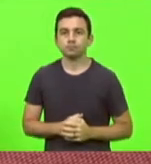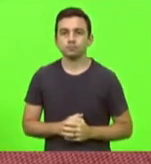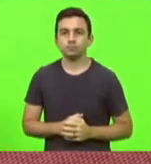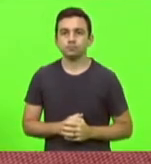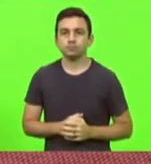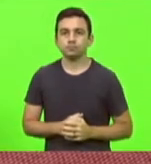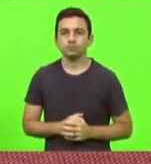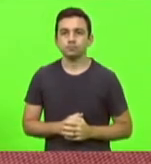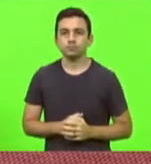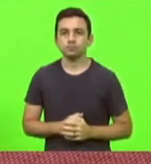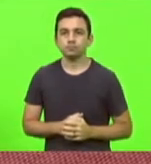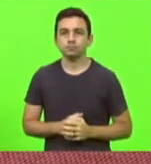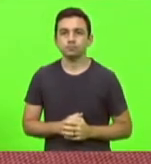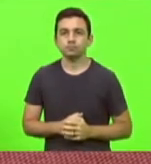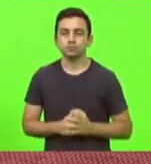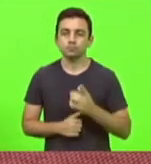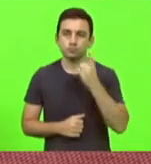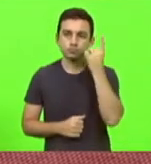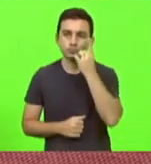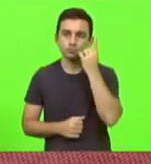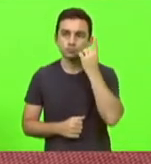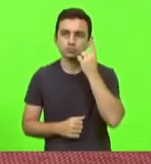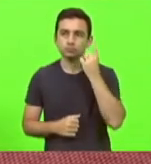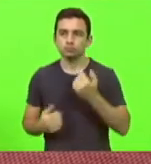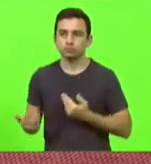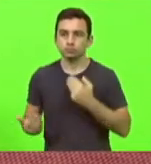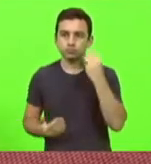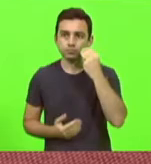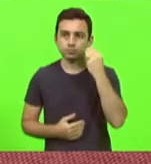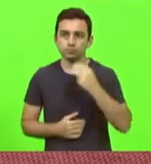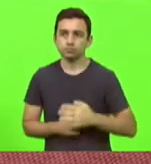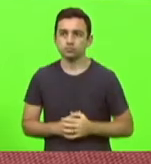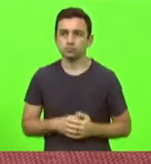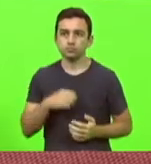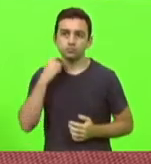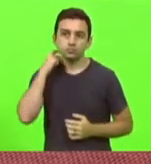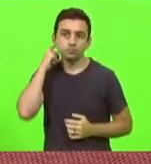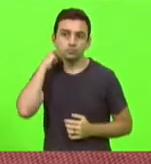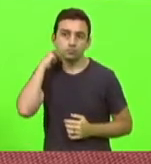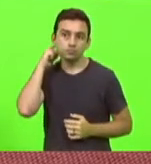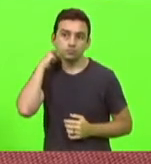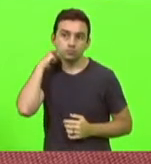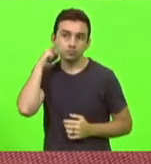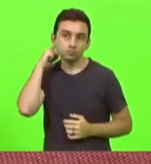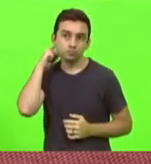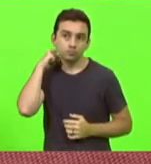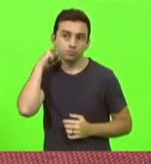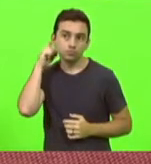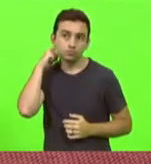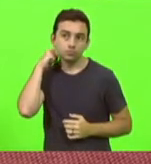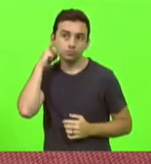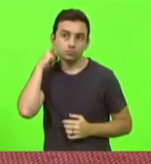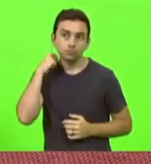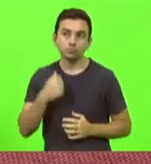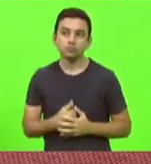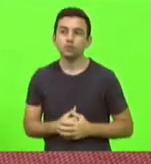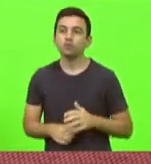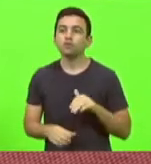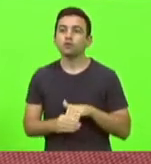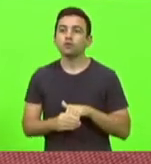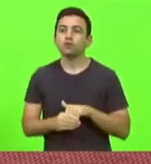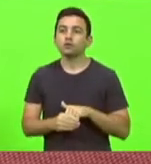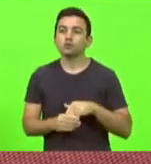Voto o deputado Márcio Machado. Obrigado, deputado. Como vota o deputado Jair